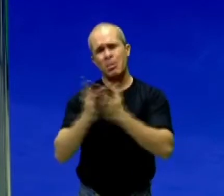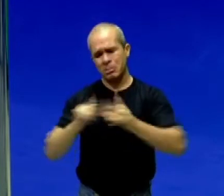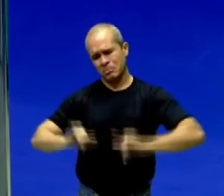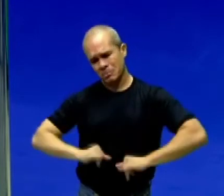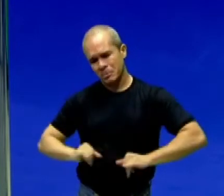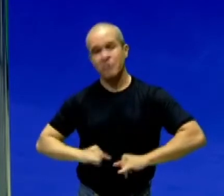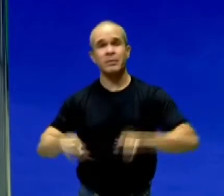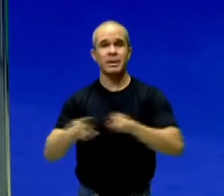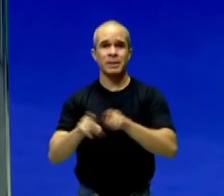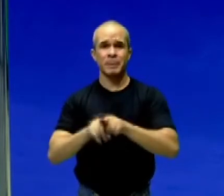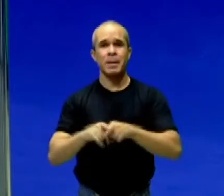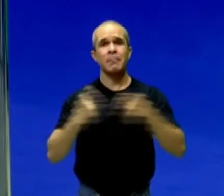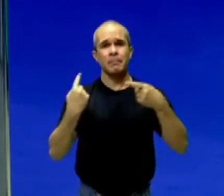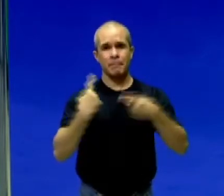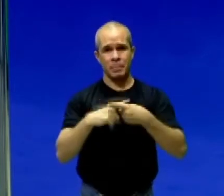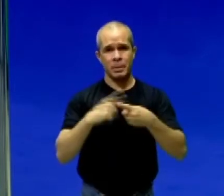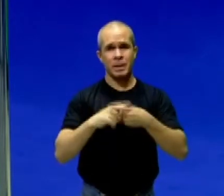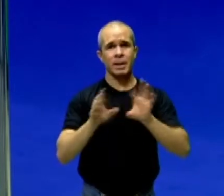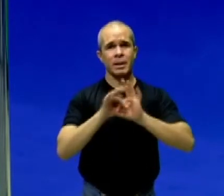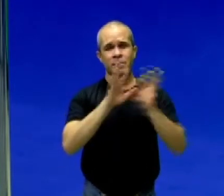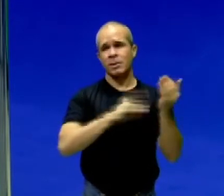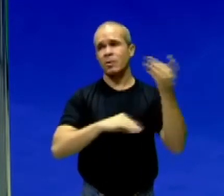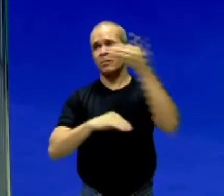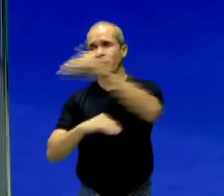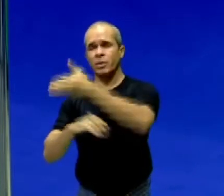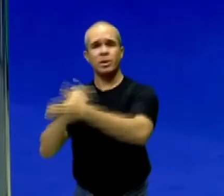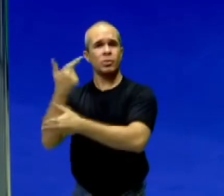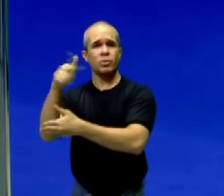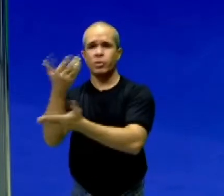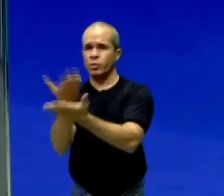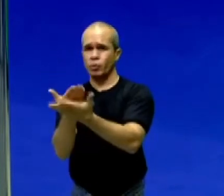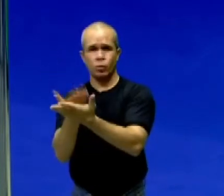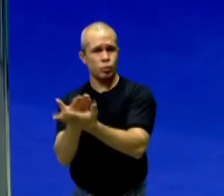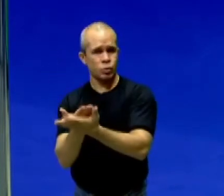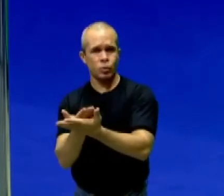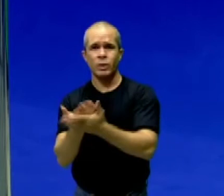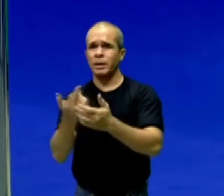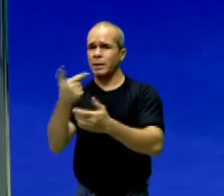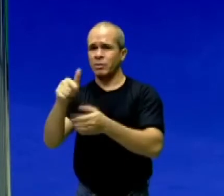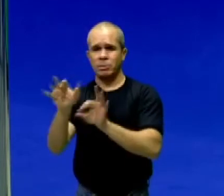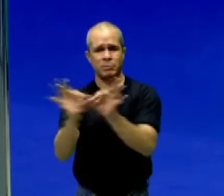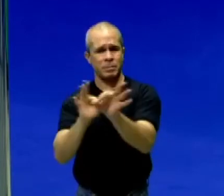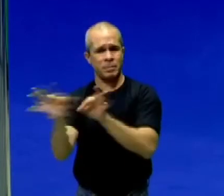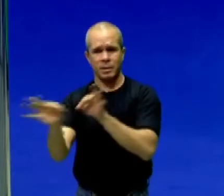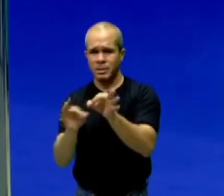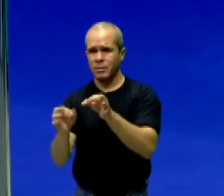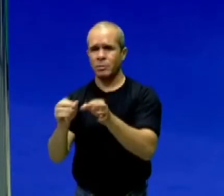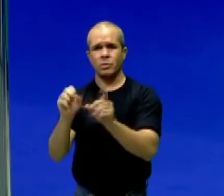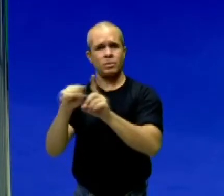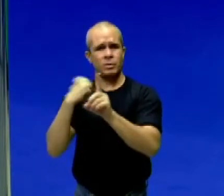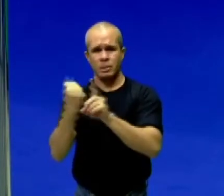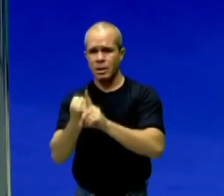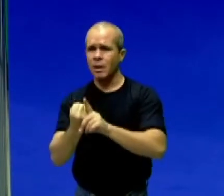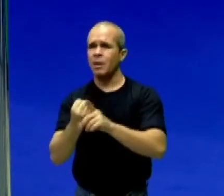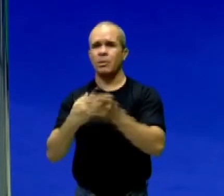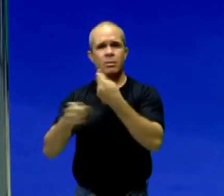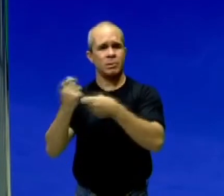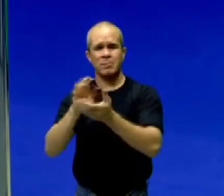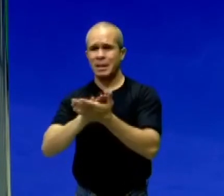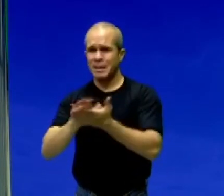sociedade, porque eles não tinham estudos, não tinham uma preparação social e econômica para estarem no mercado, para estarem livres.